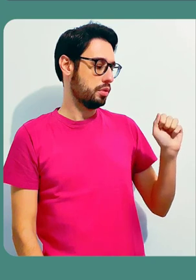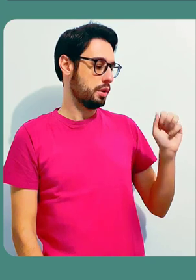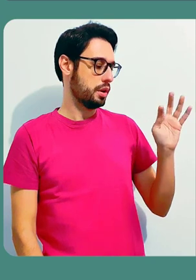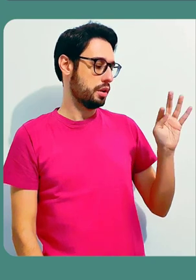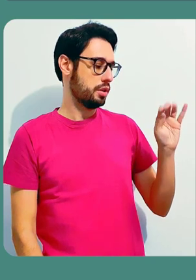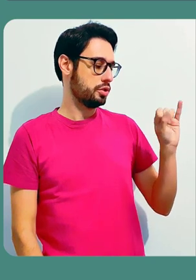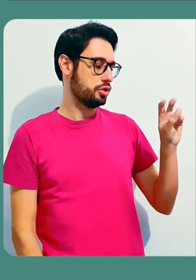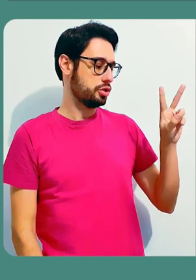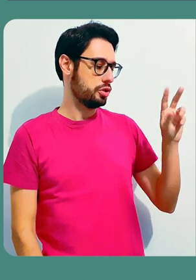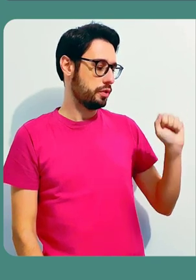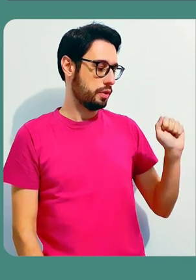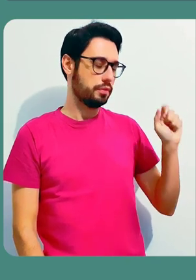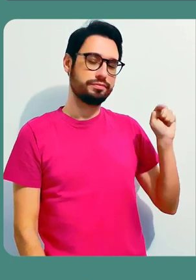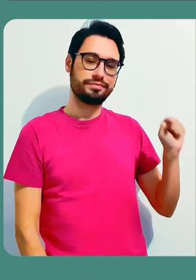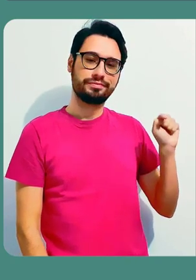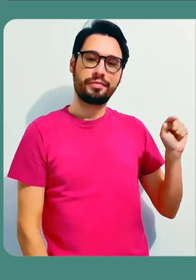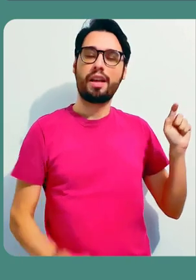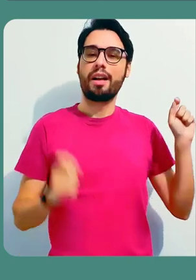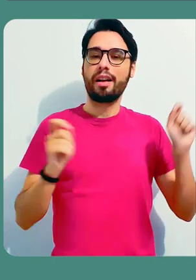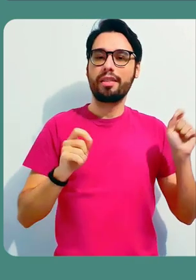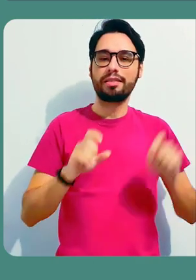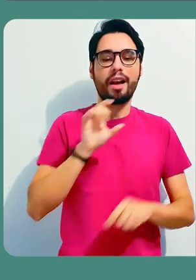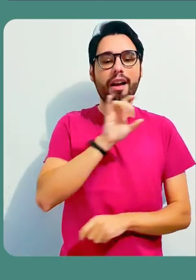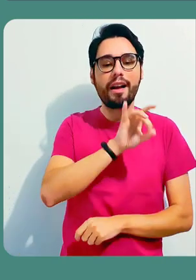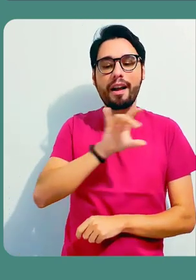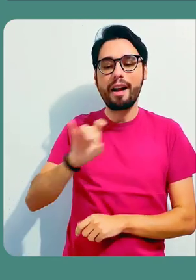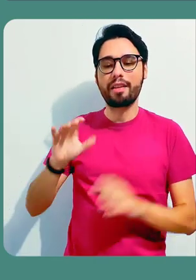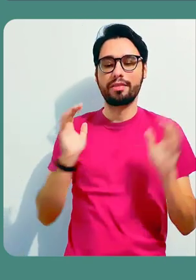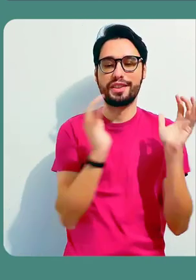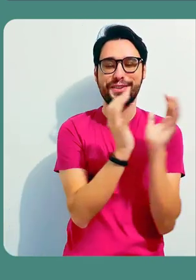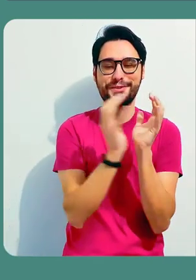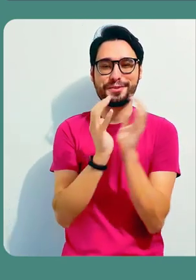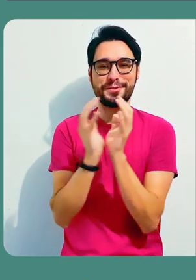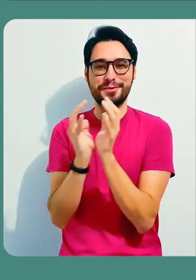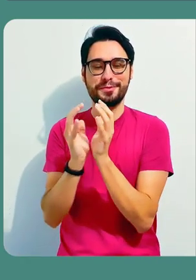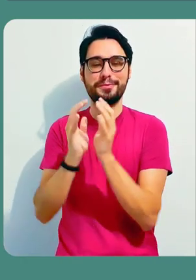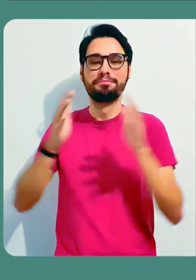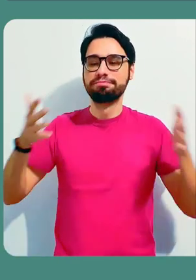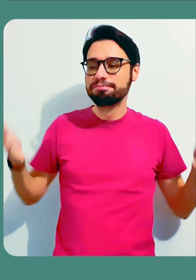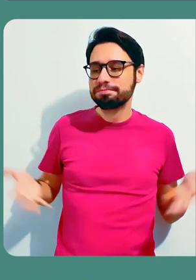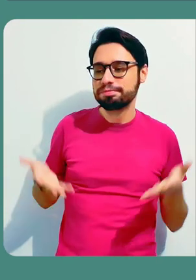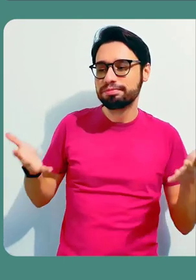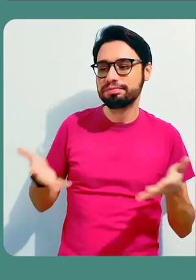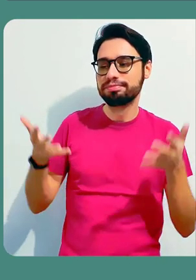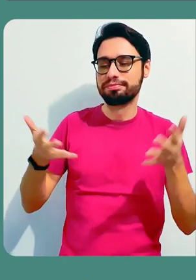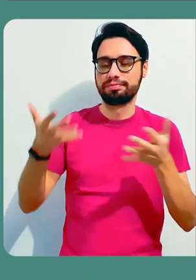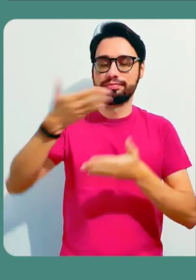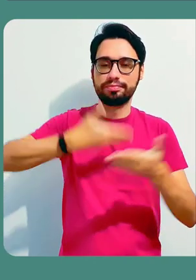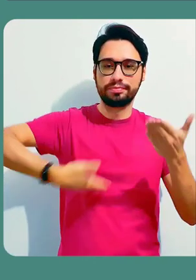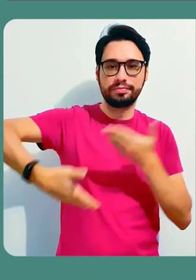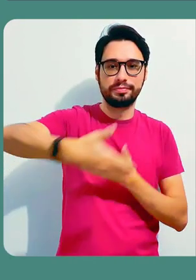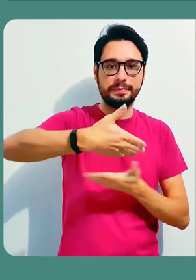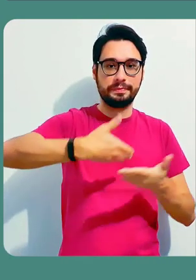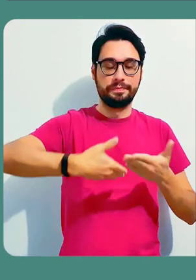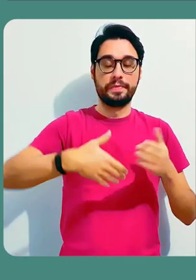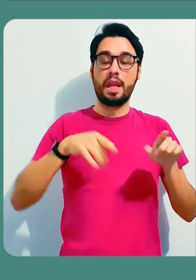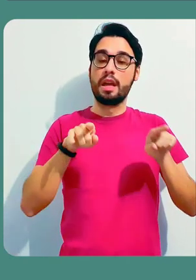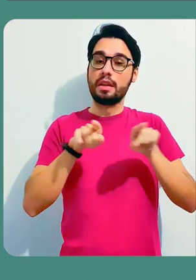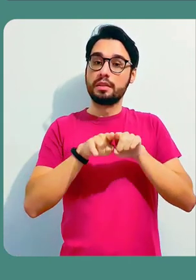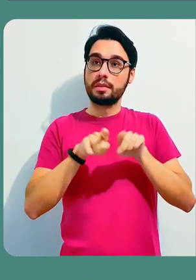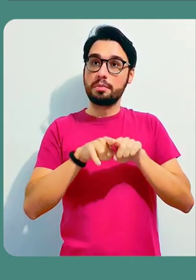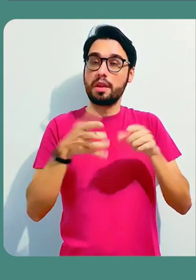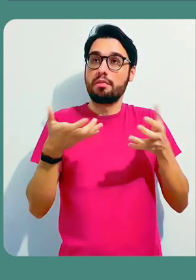a participação de todos e cada grupo de estudantes conseguiu, então, contribuir para um modelo específico.